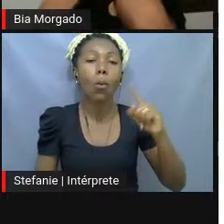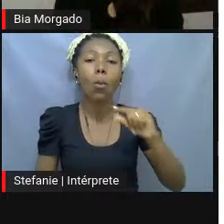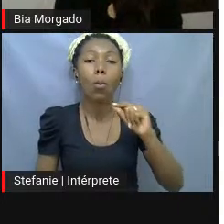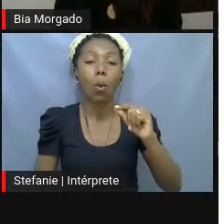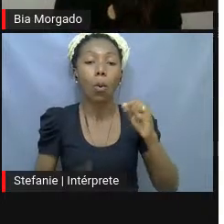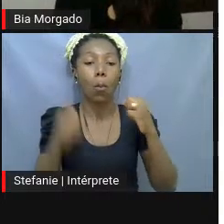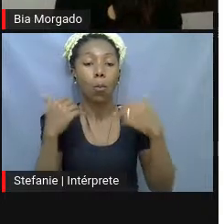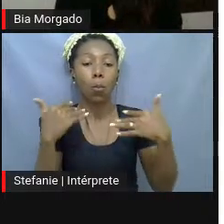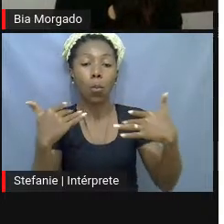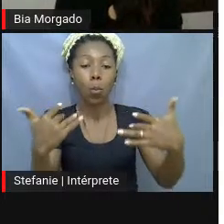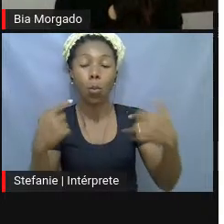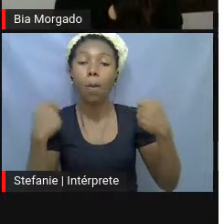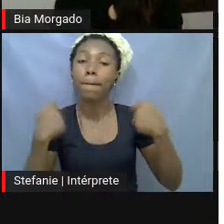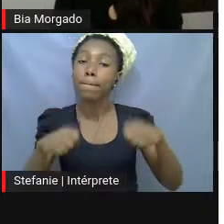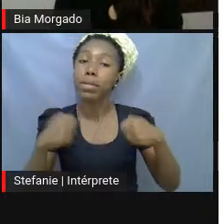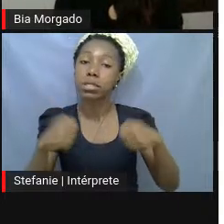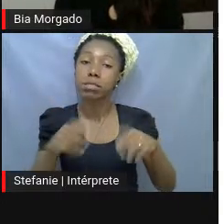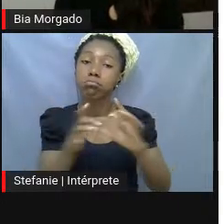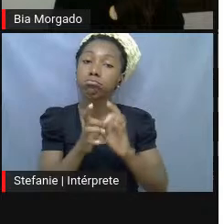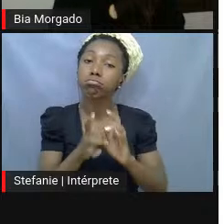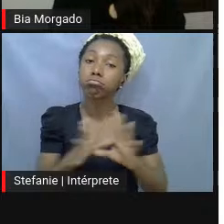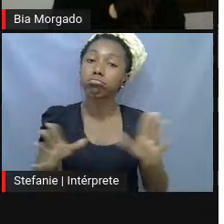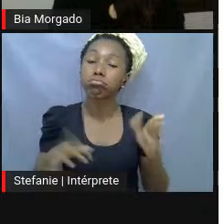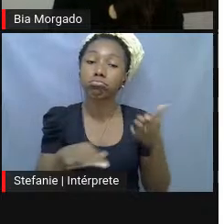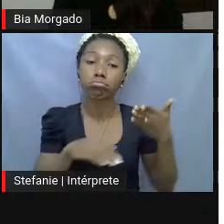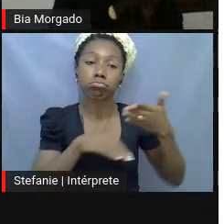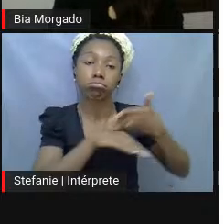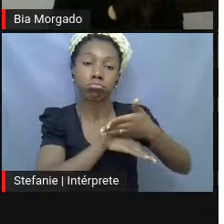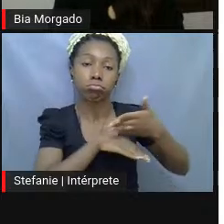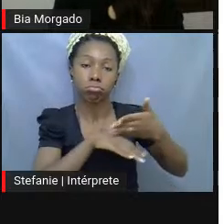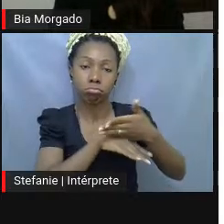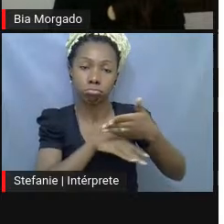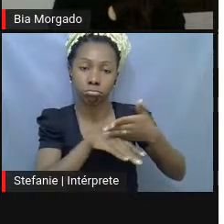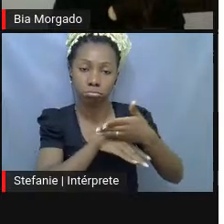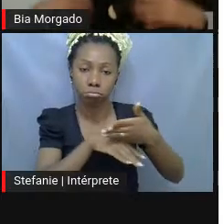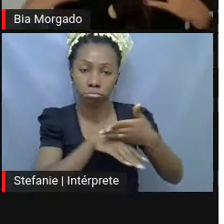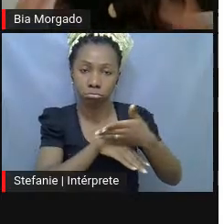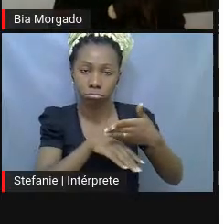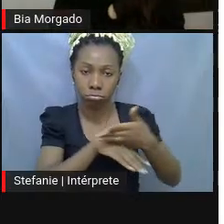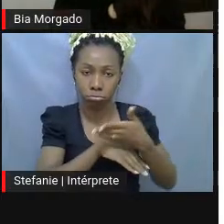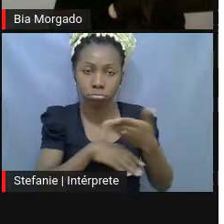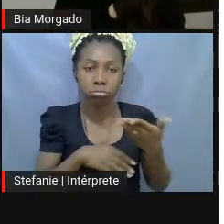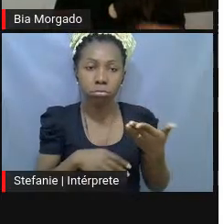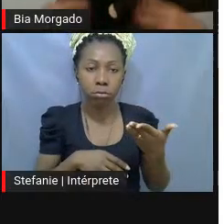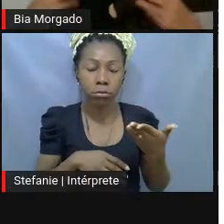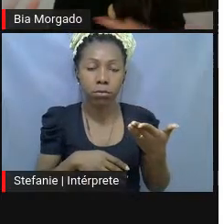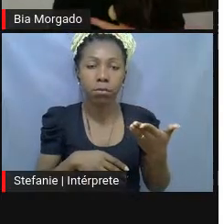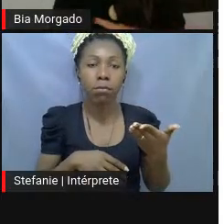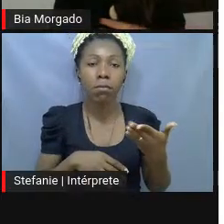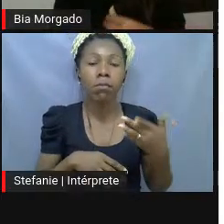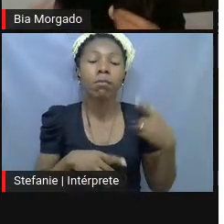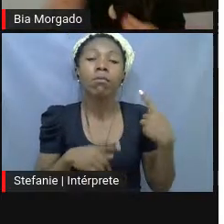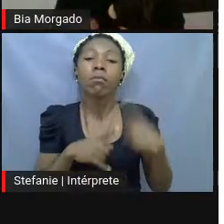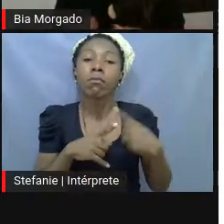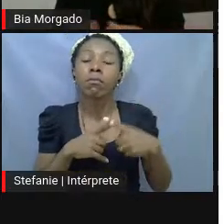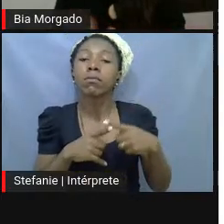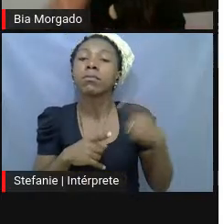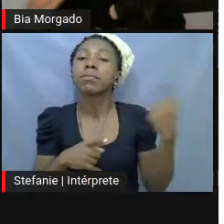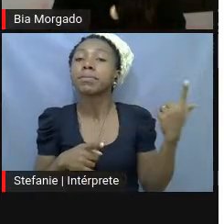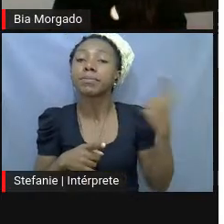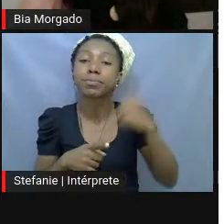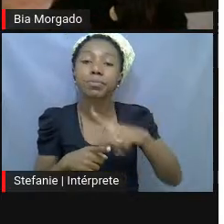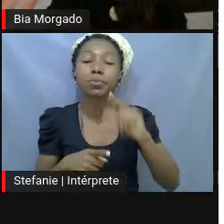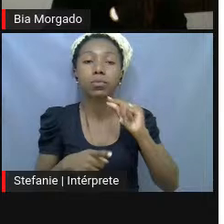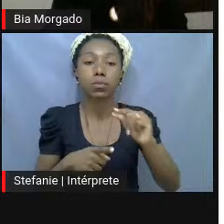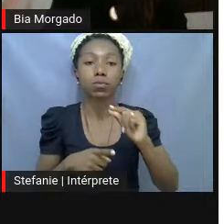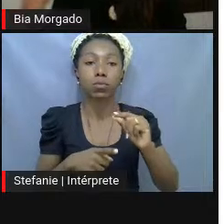também se colocar disponível para participar, à medida que ele vai acabar, então, incorporando o corpo dele